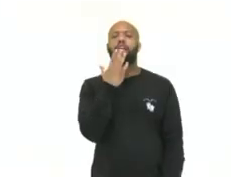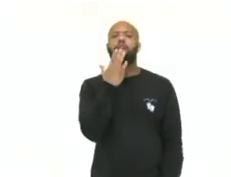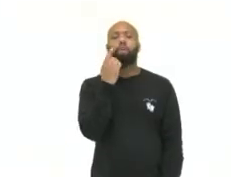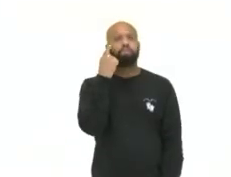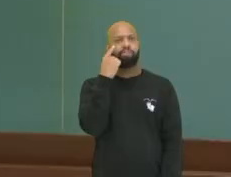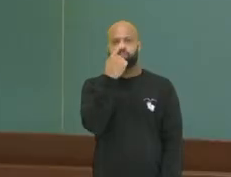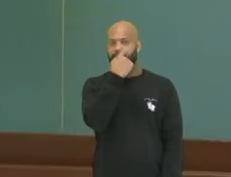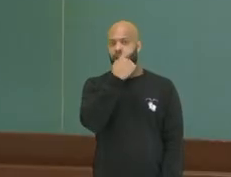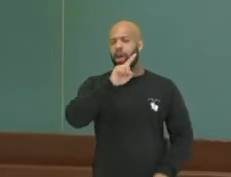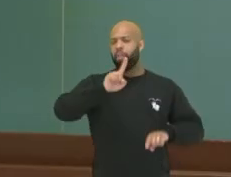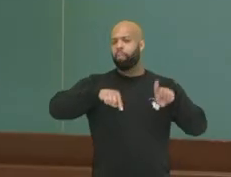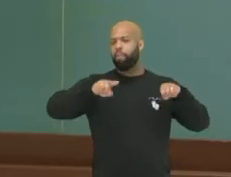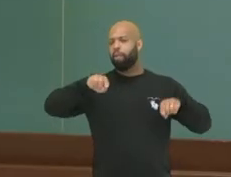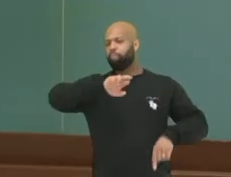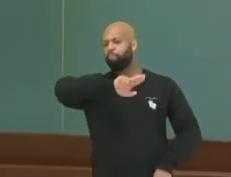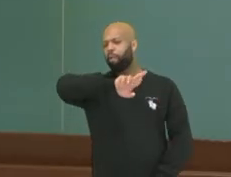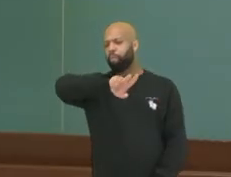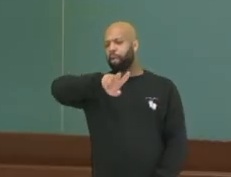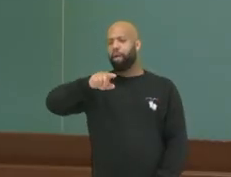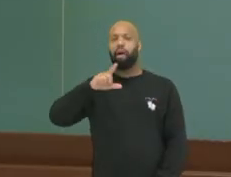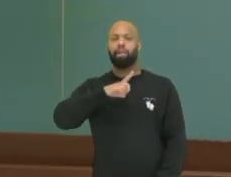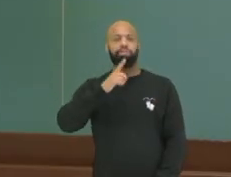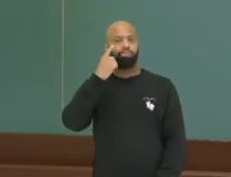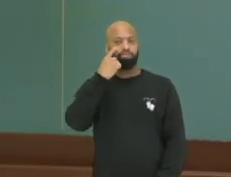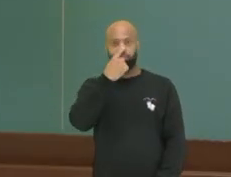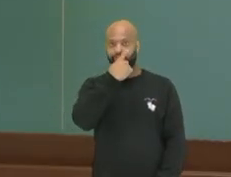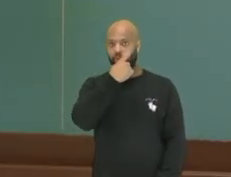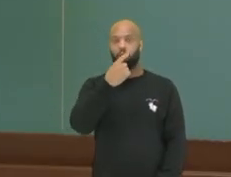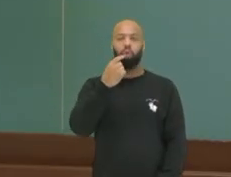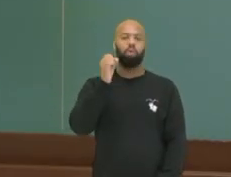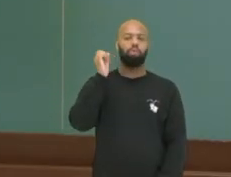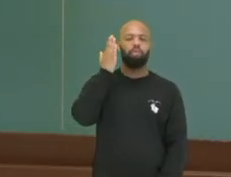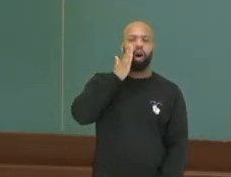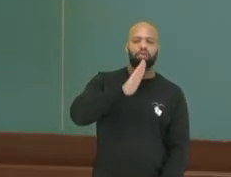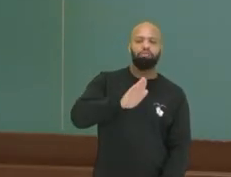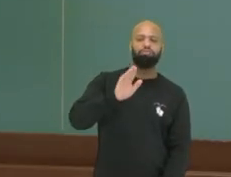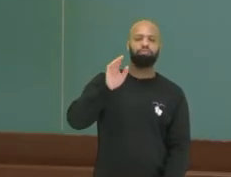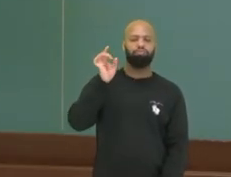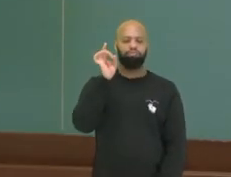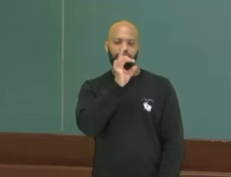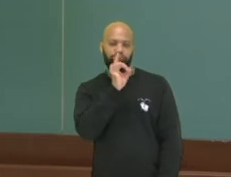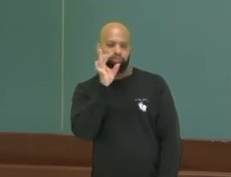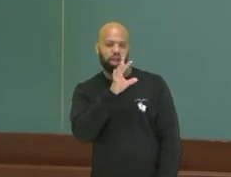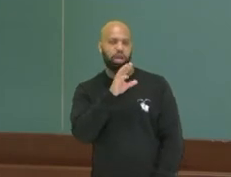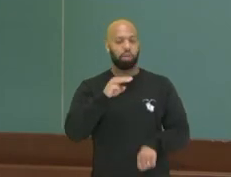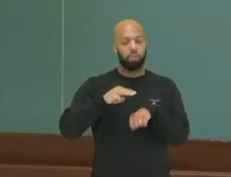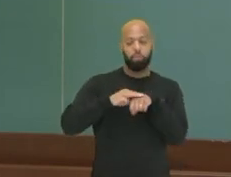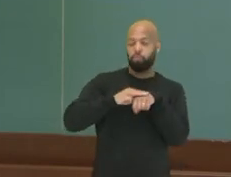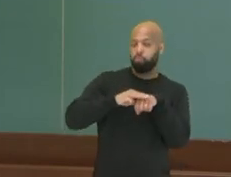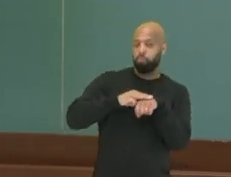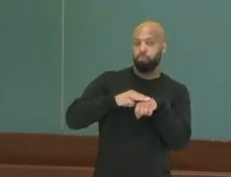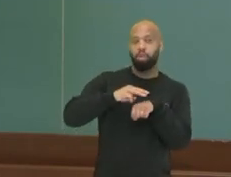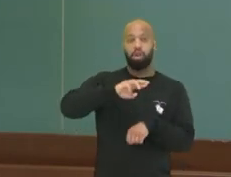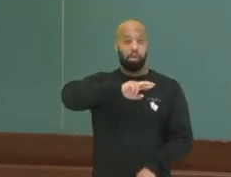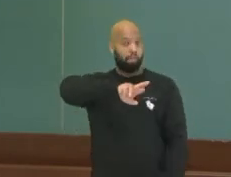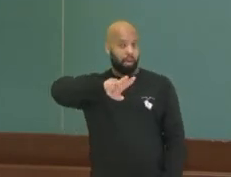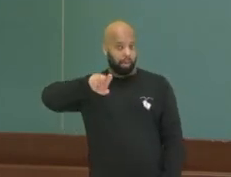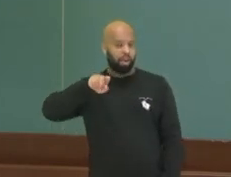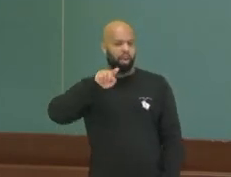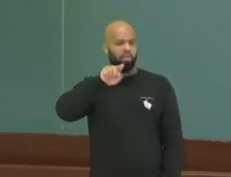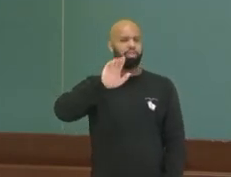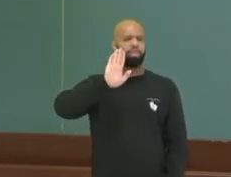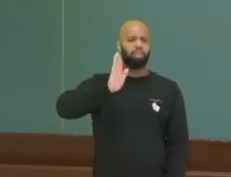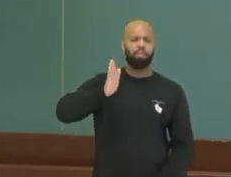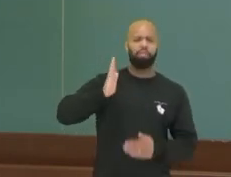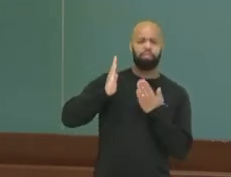variáveis. Então, tem olhos claros, olhos escuros. E você já parou para se perguntar